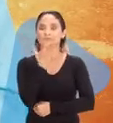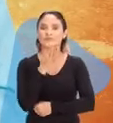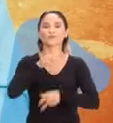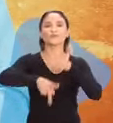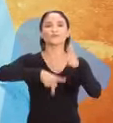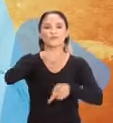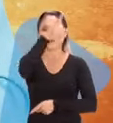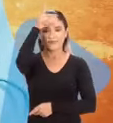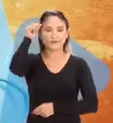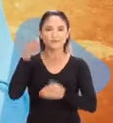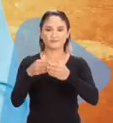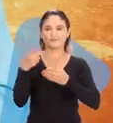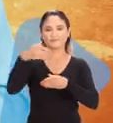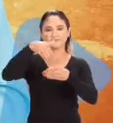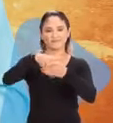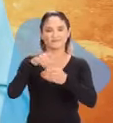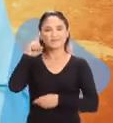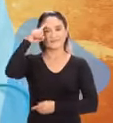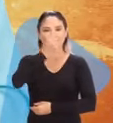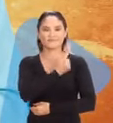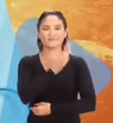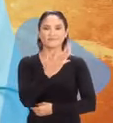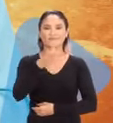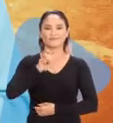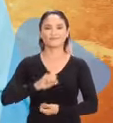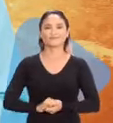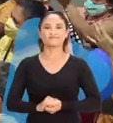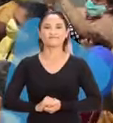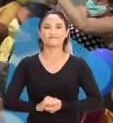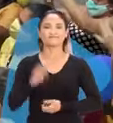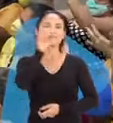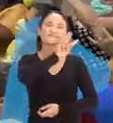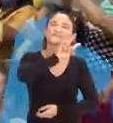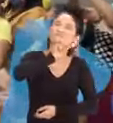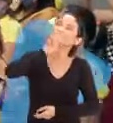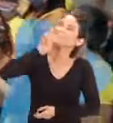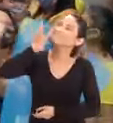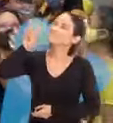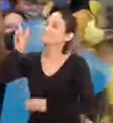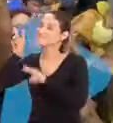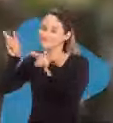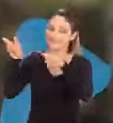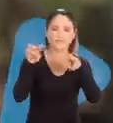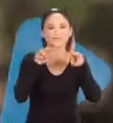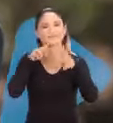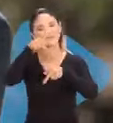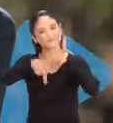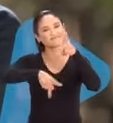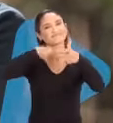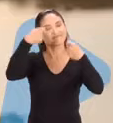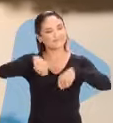da nossa gente. Para prefeito, peça o seu voto. Kleber 45. Seu olhar é pra quem